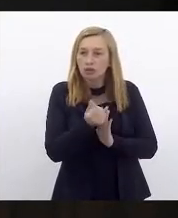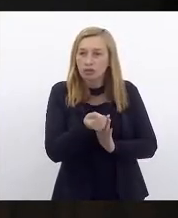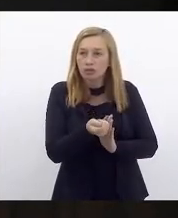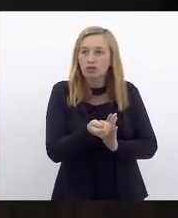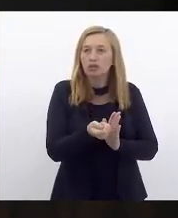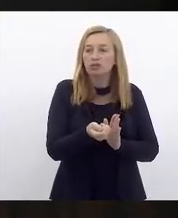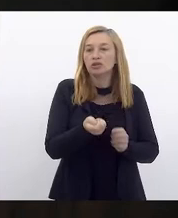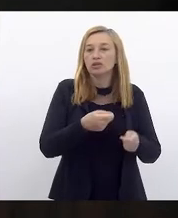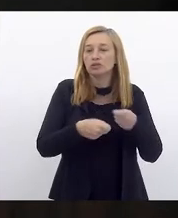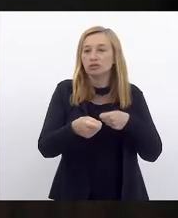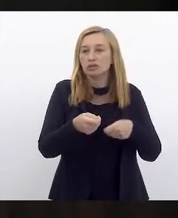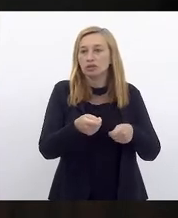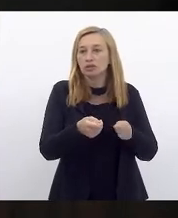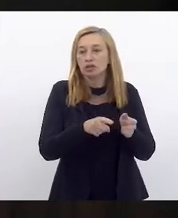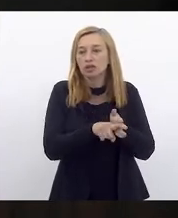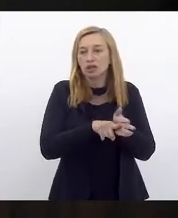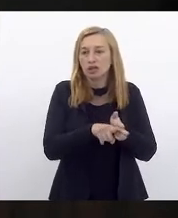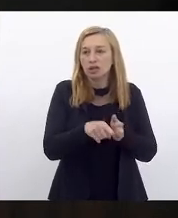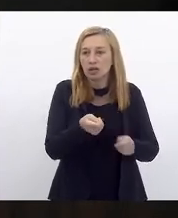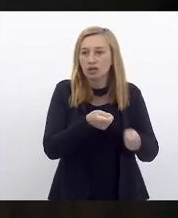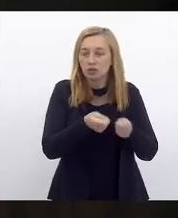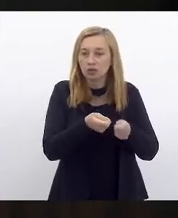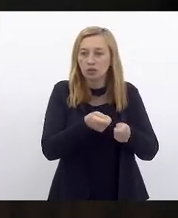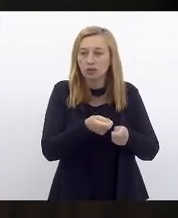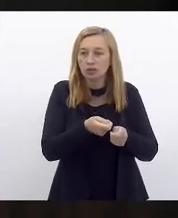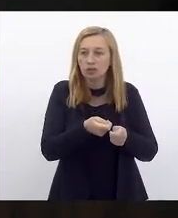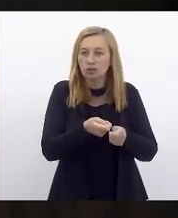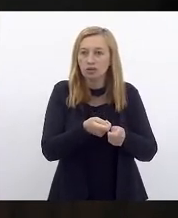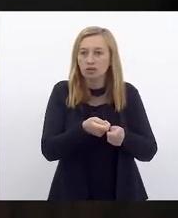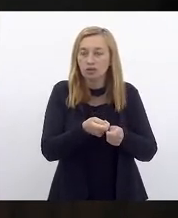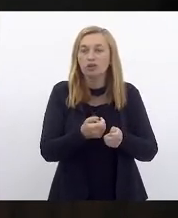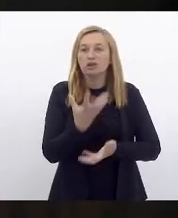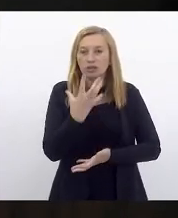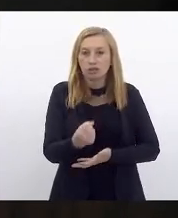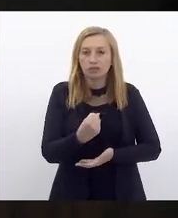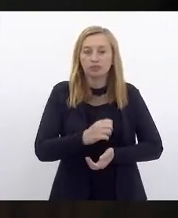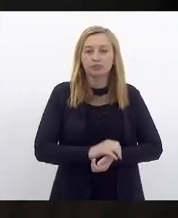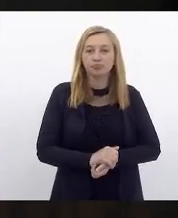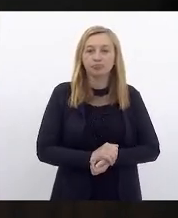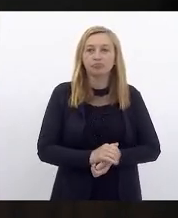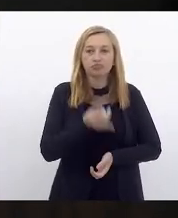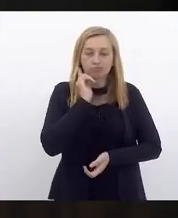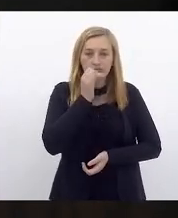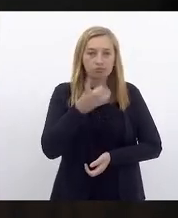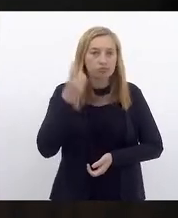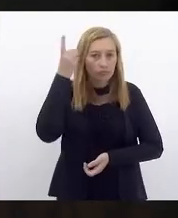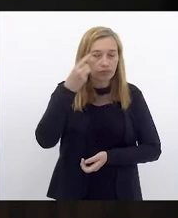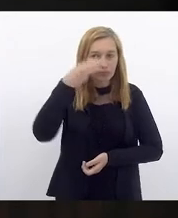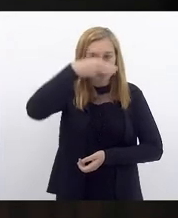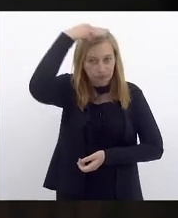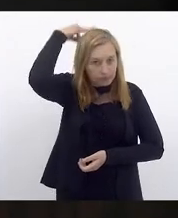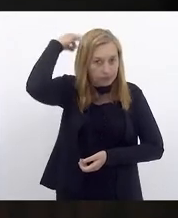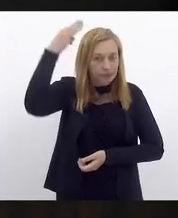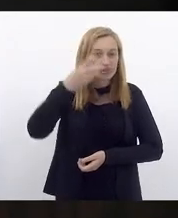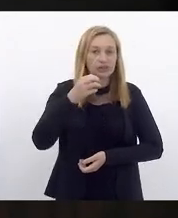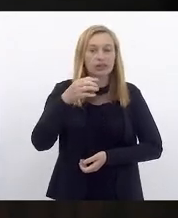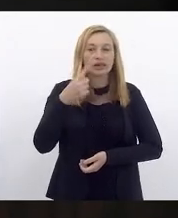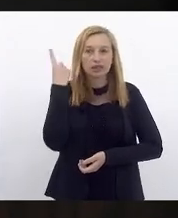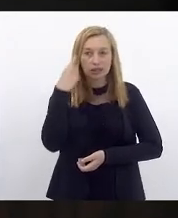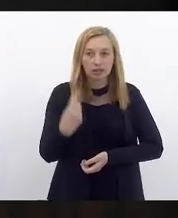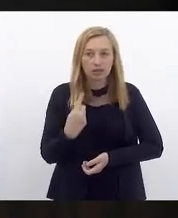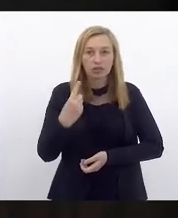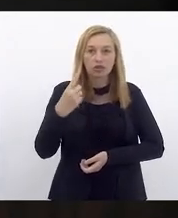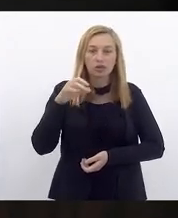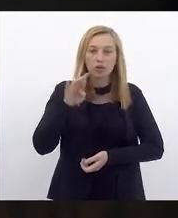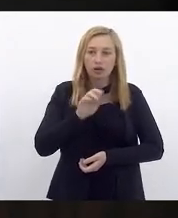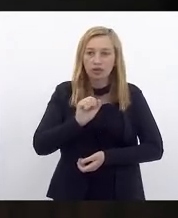fiscalização financeira e controle, é favorável. Relatores, deputado Márcio Pacheco, Dani Monteiro, Coronel